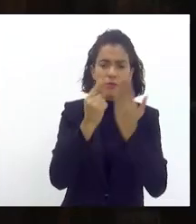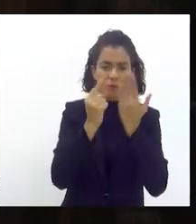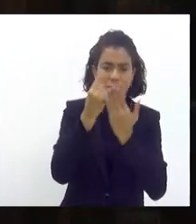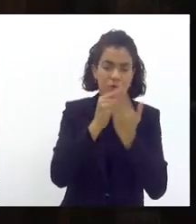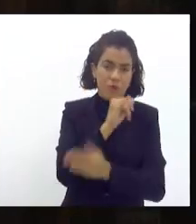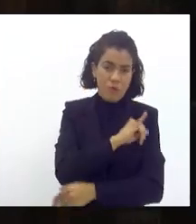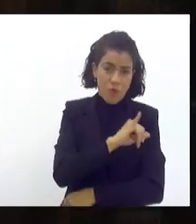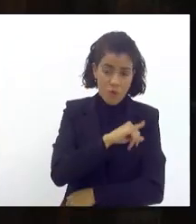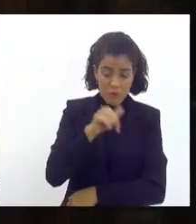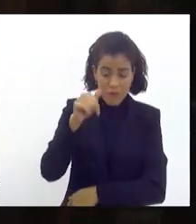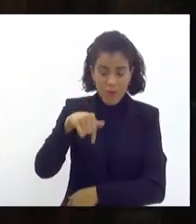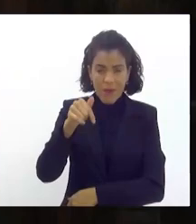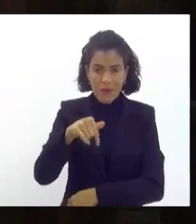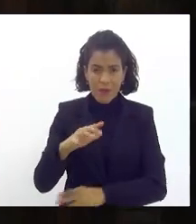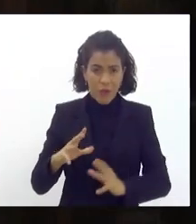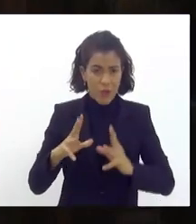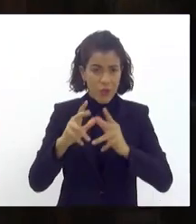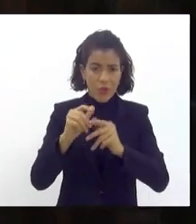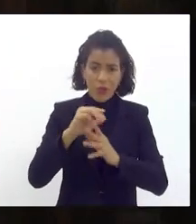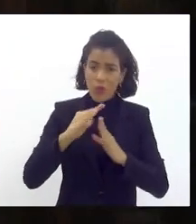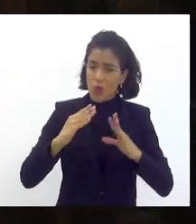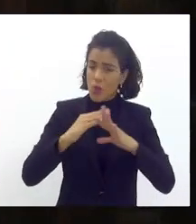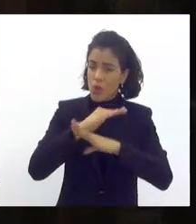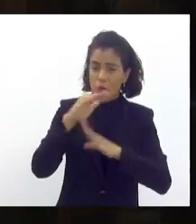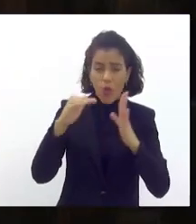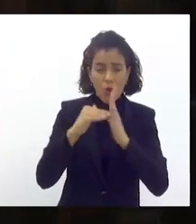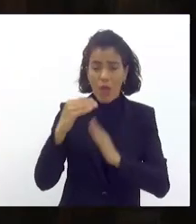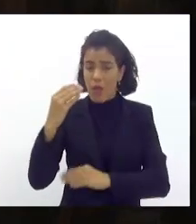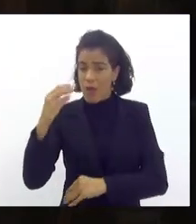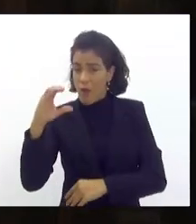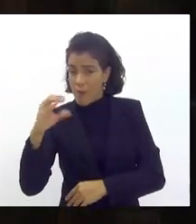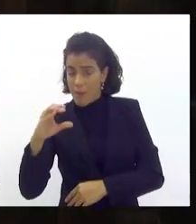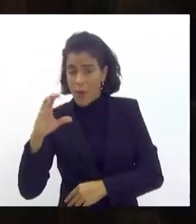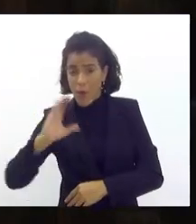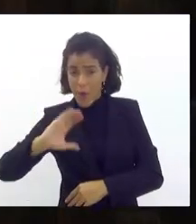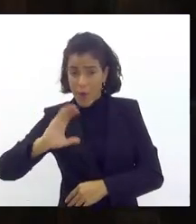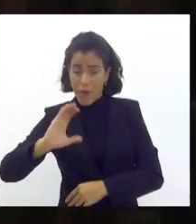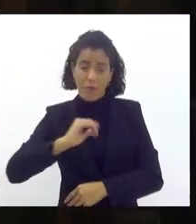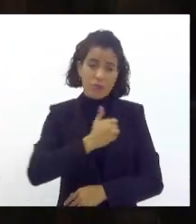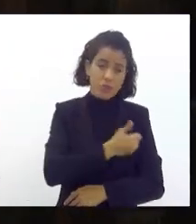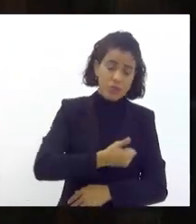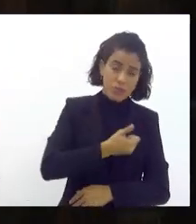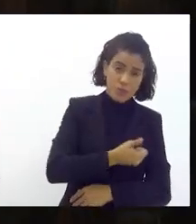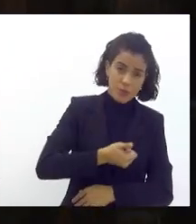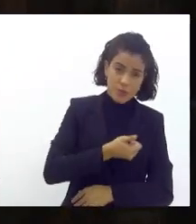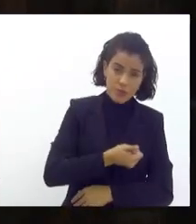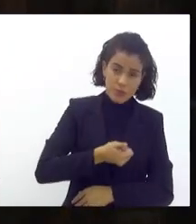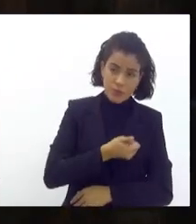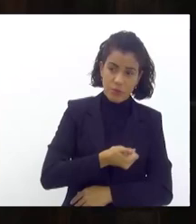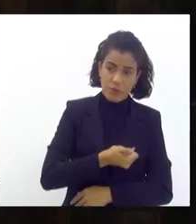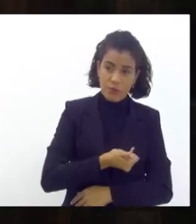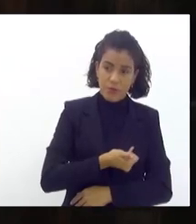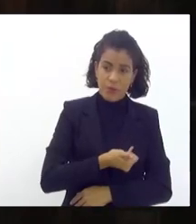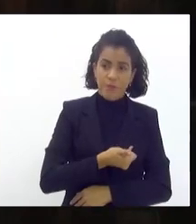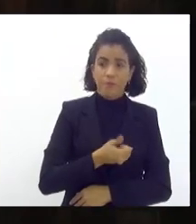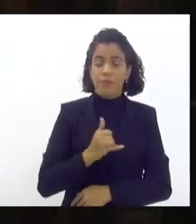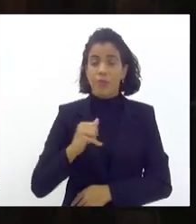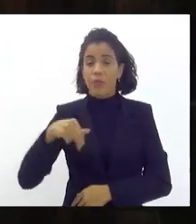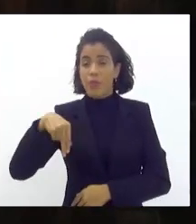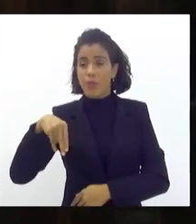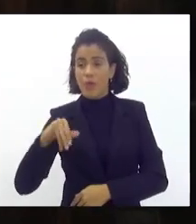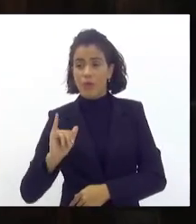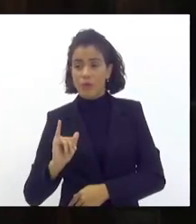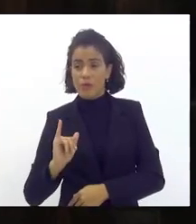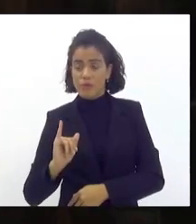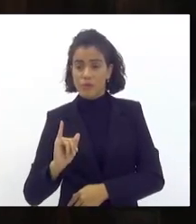ela está aqui em toda a cidade ela está em Copacabana ela está em São João do Meliti ela está em Nova Iguaçu